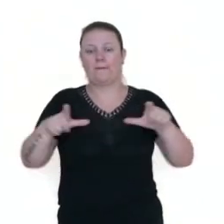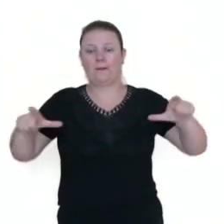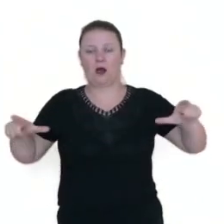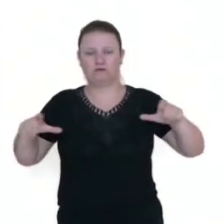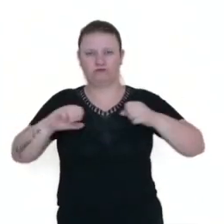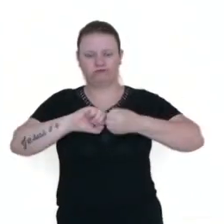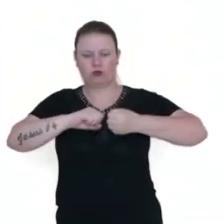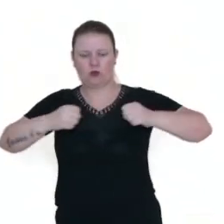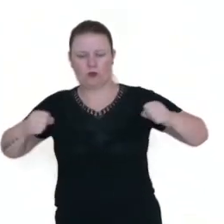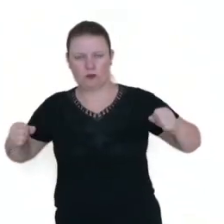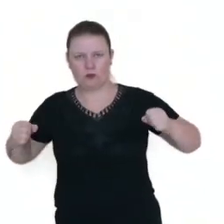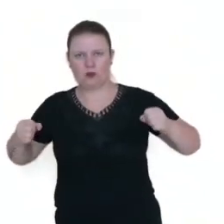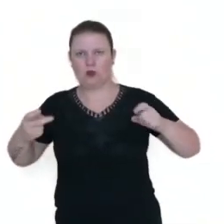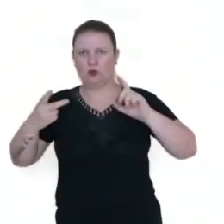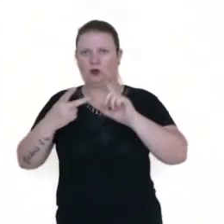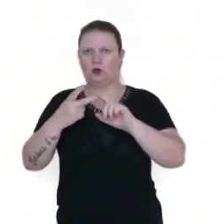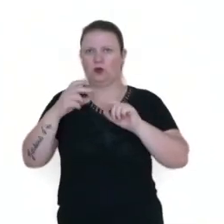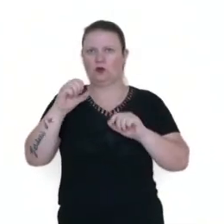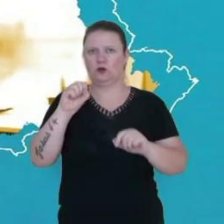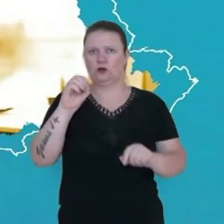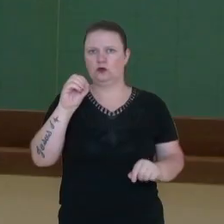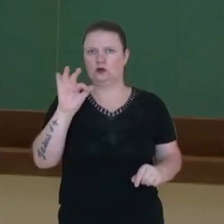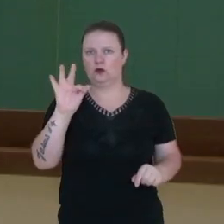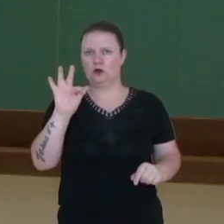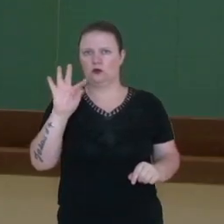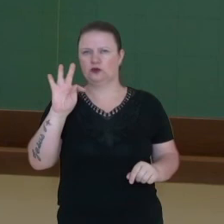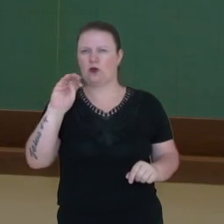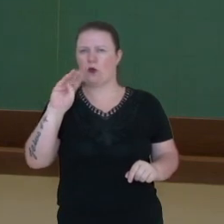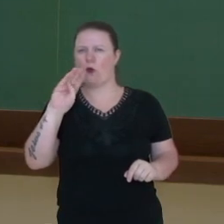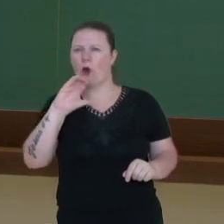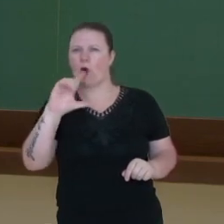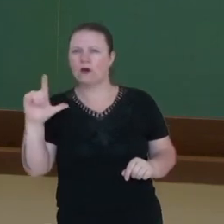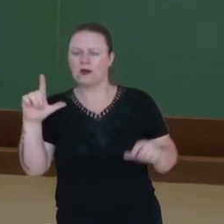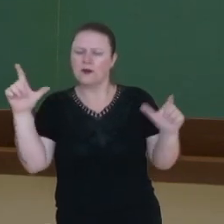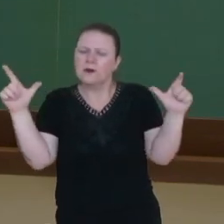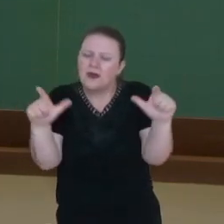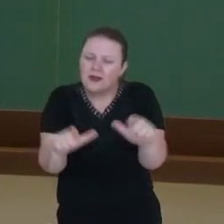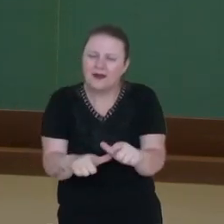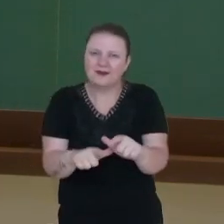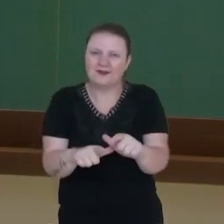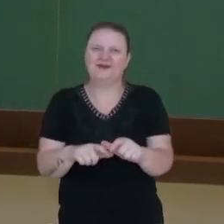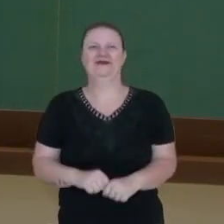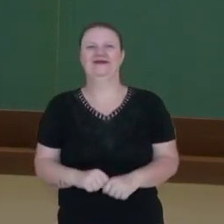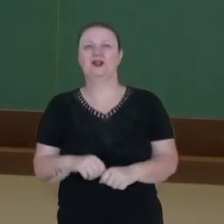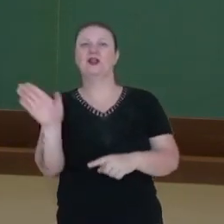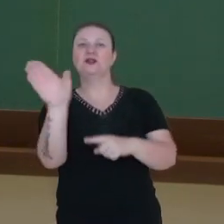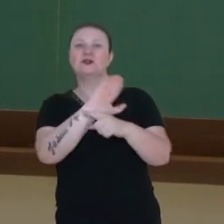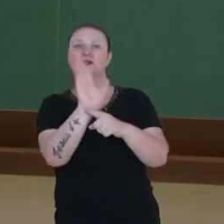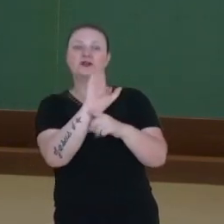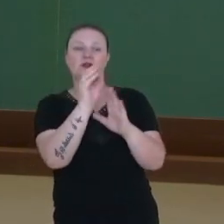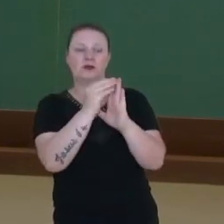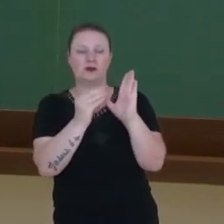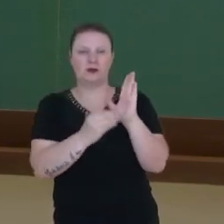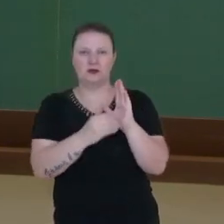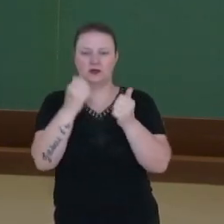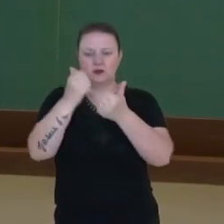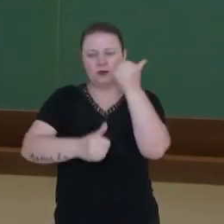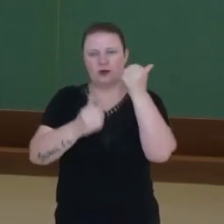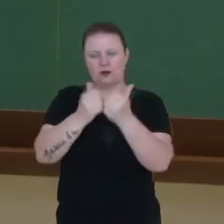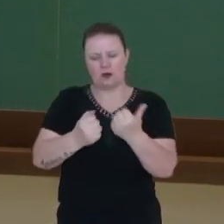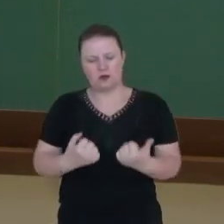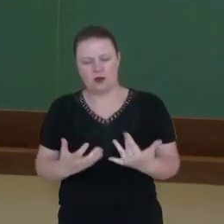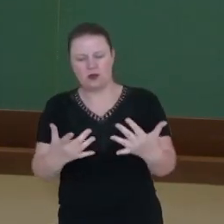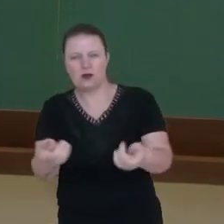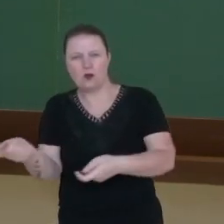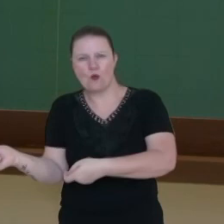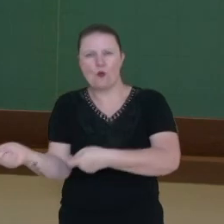que o campo do softball. E é isso, gente. Nesse vídeo, nós falamos sobre os esportes de campo